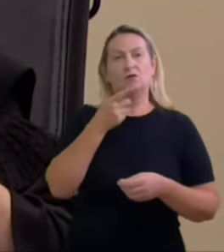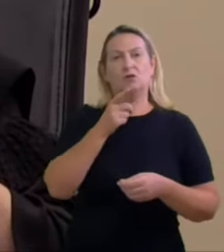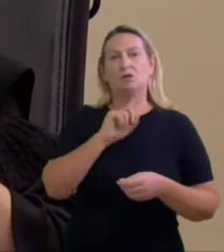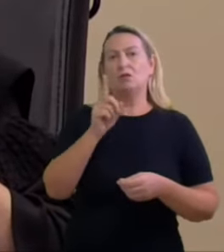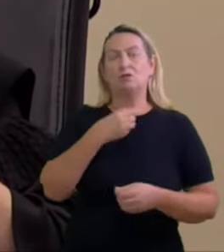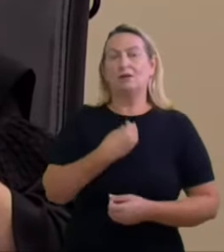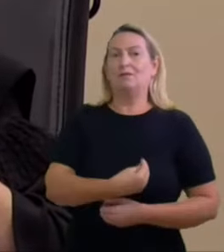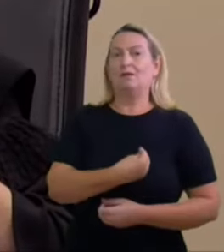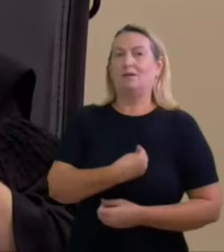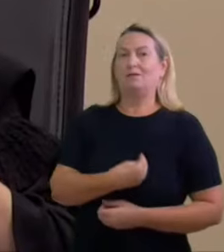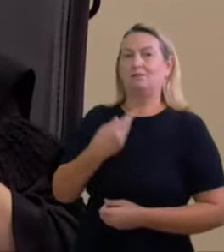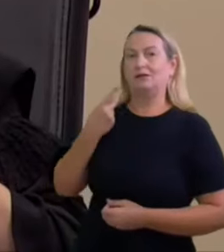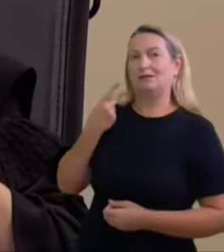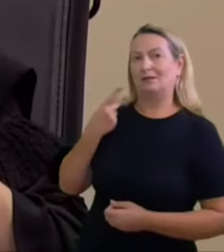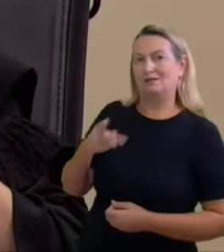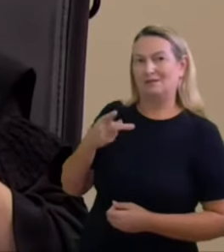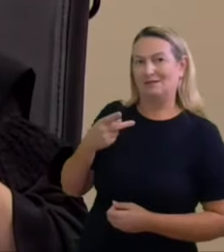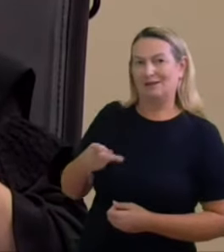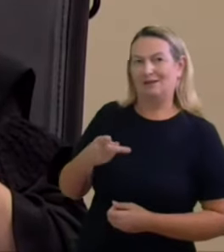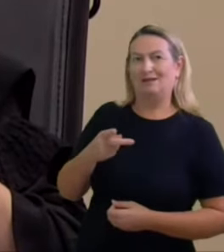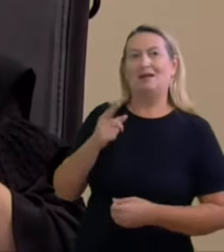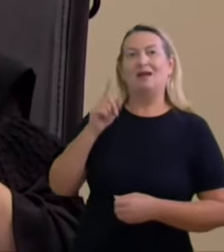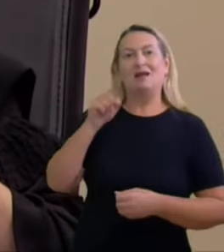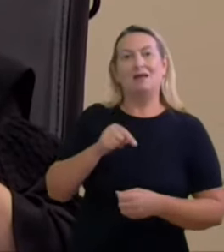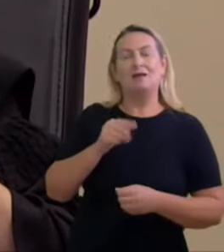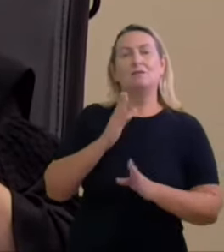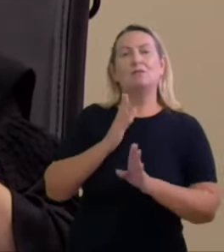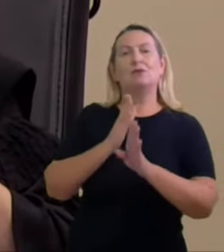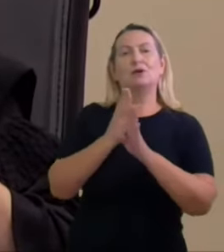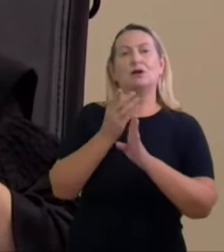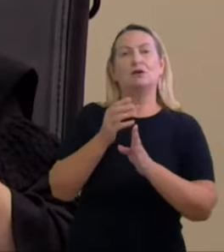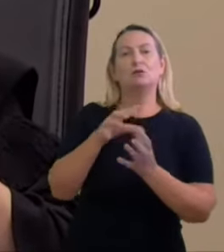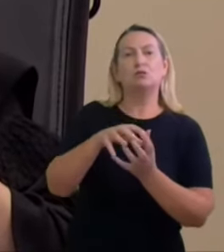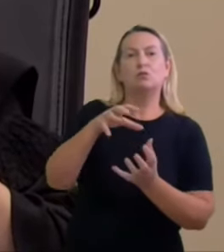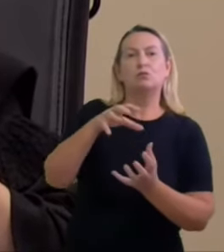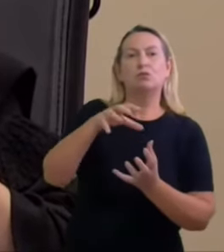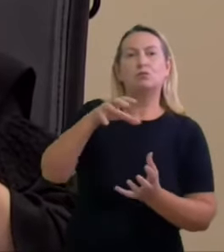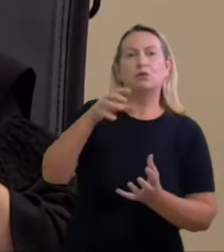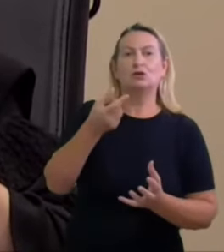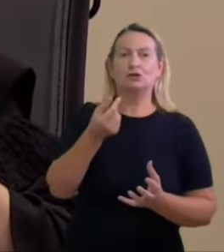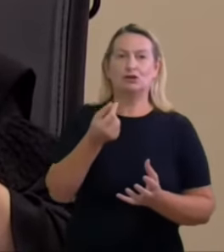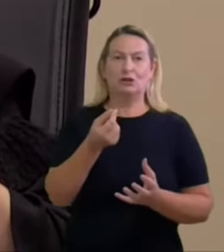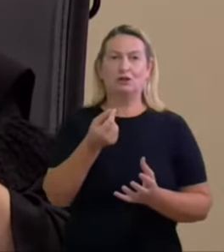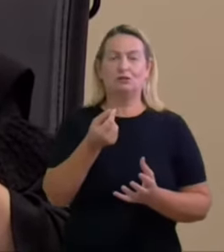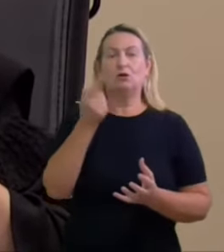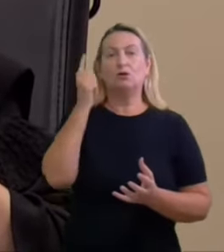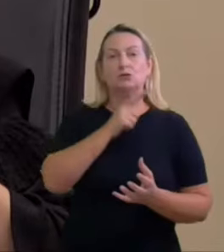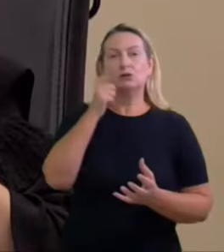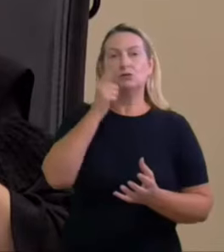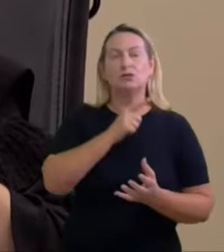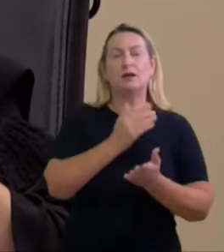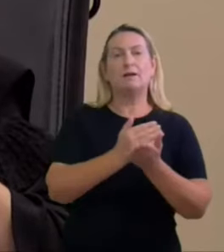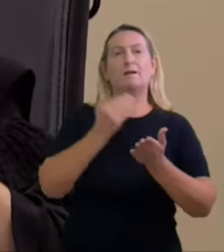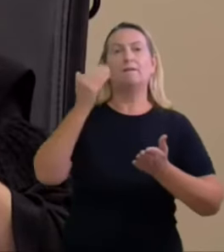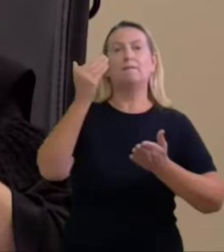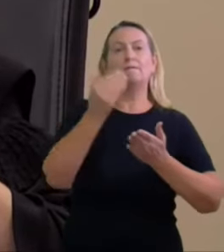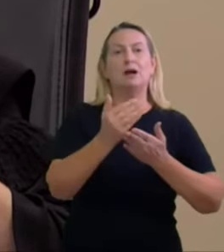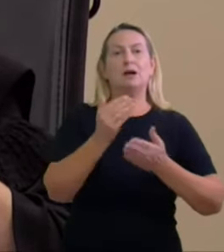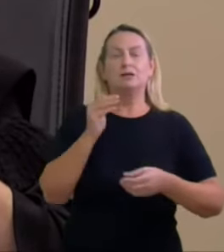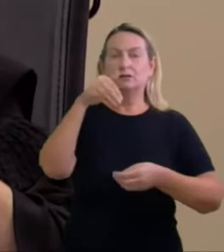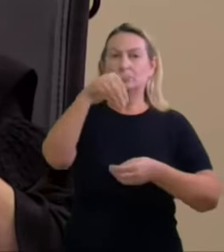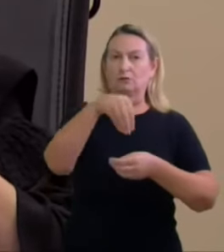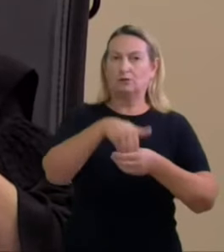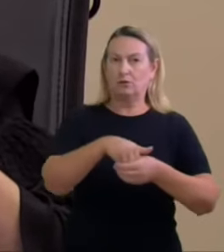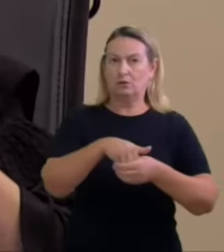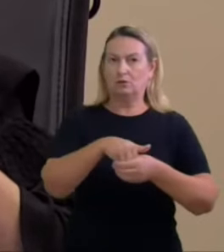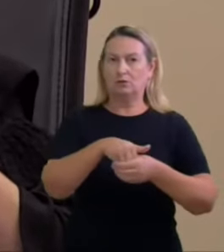que era mais pelo dinheiro que mais dinheiro significaria mais votos e resumindo acaba por estabelecer uma correlação forte e